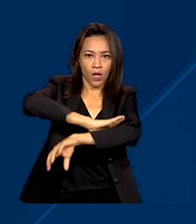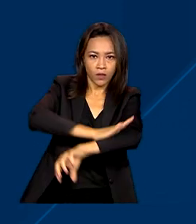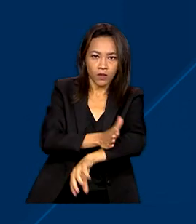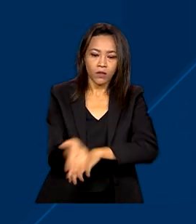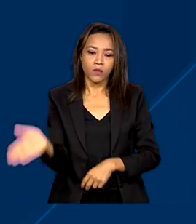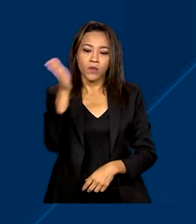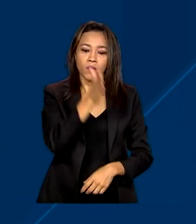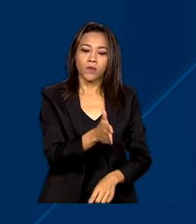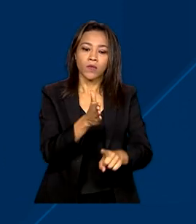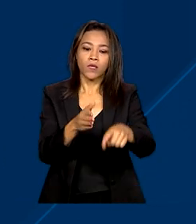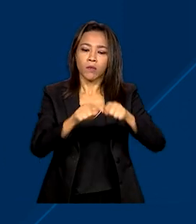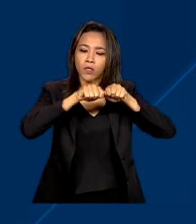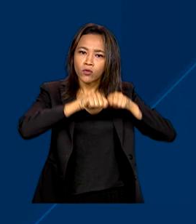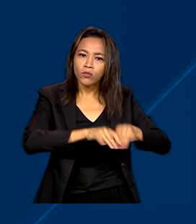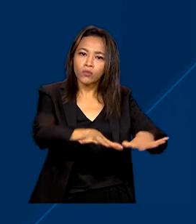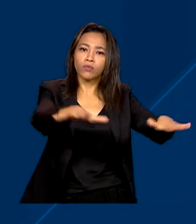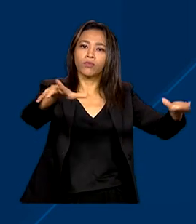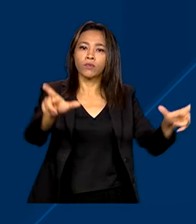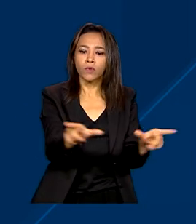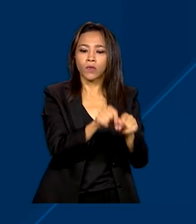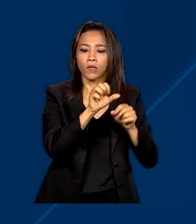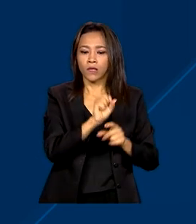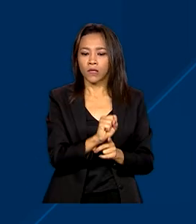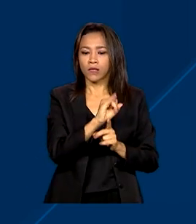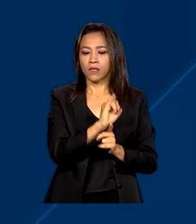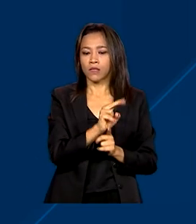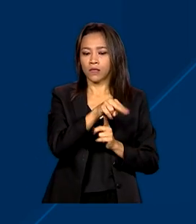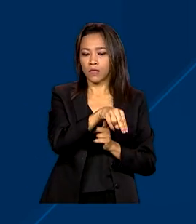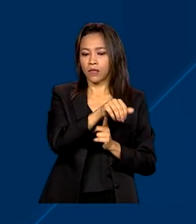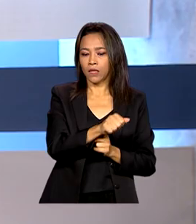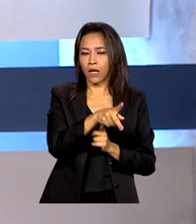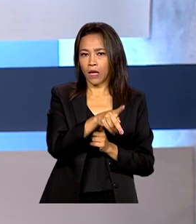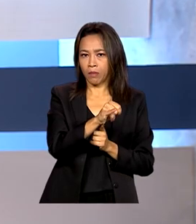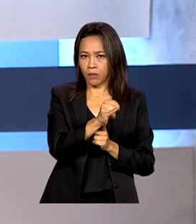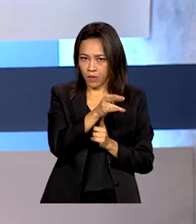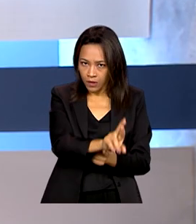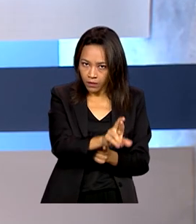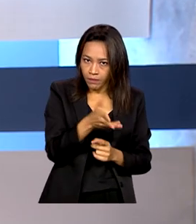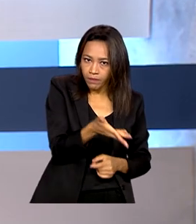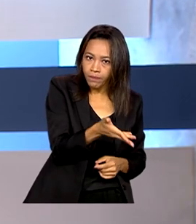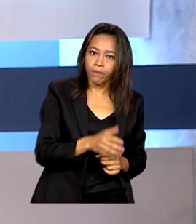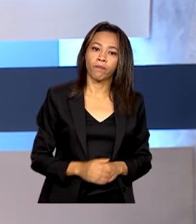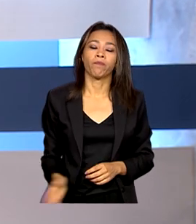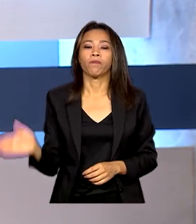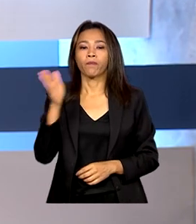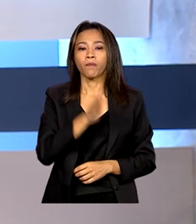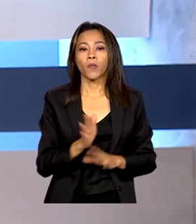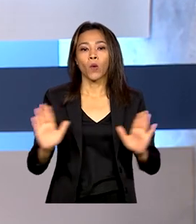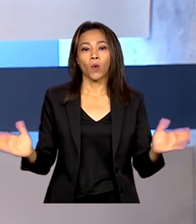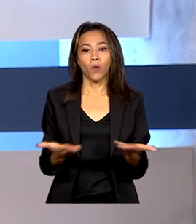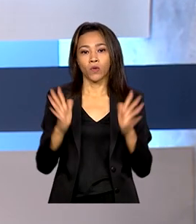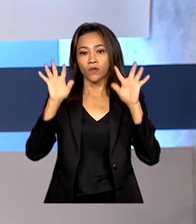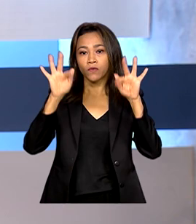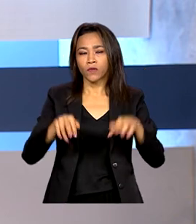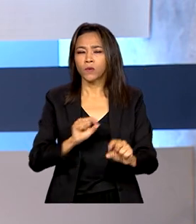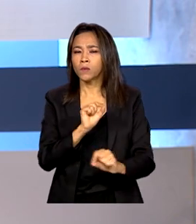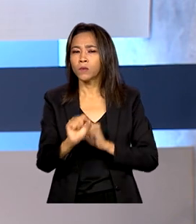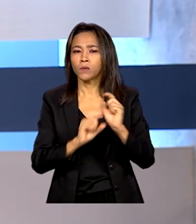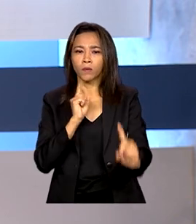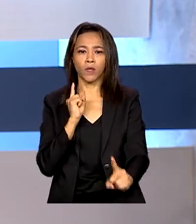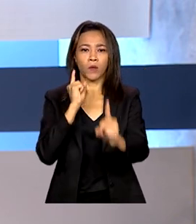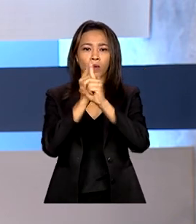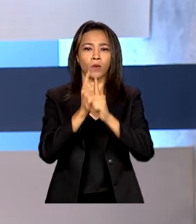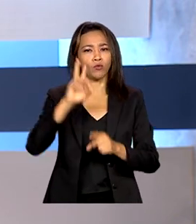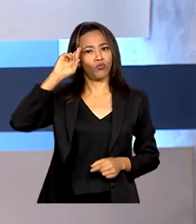a expansão do Sistema Nacional de Promoção da Igualdade Racial. Termina hoje em Brasília um encontro com